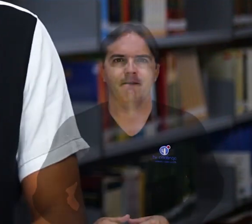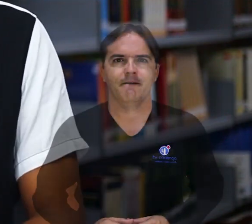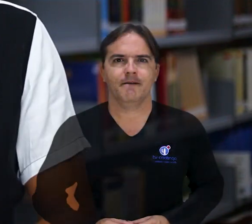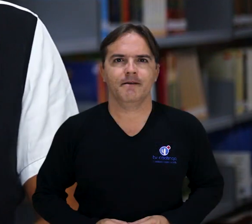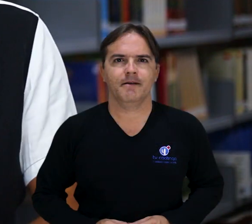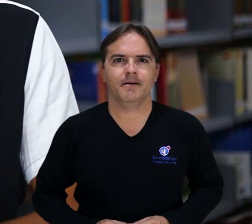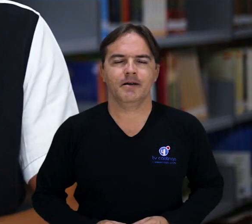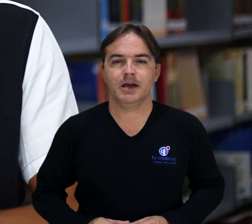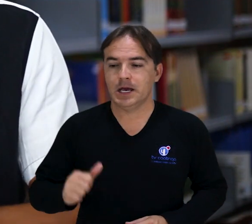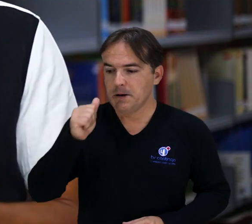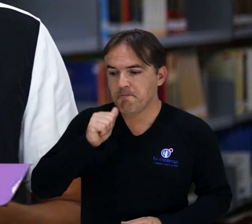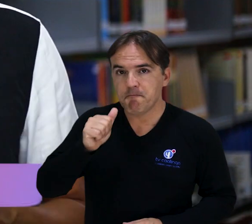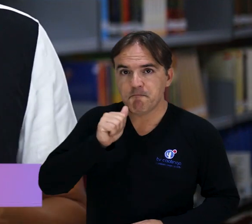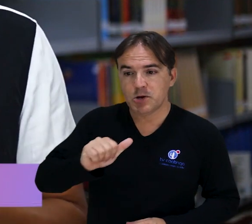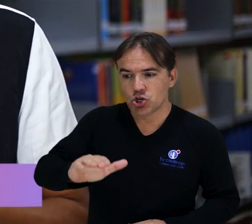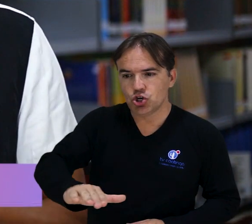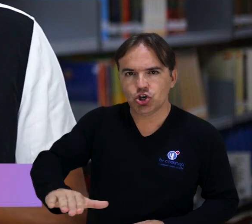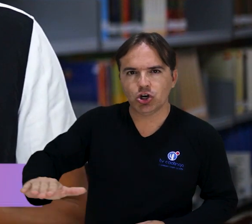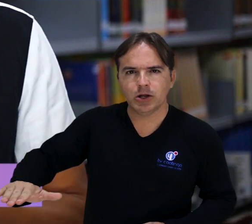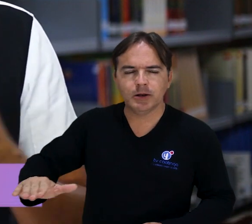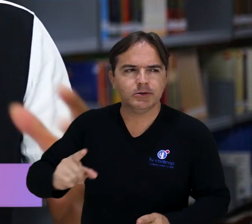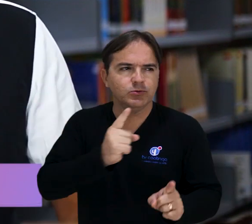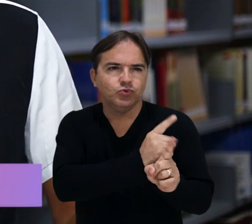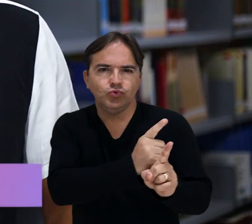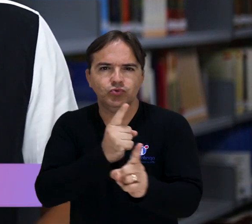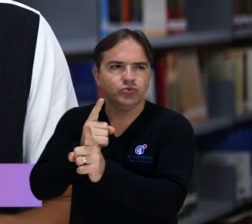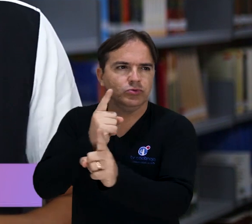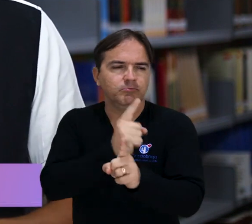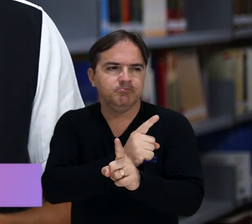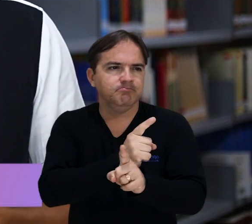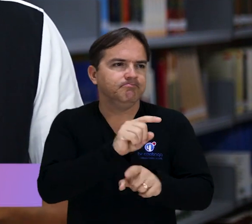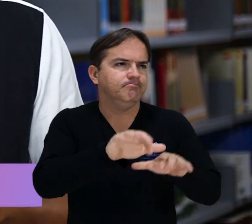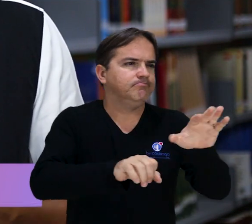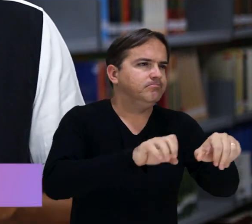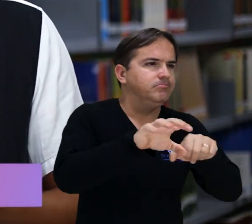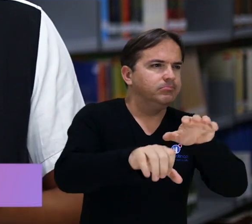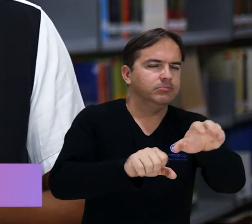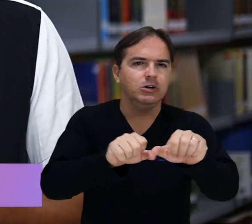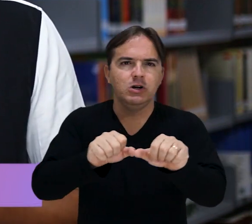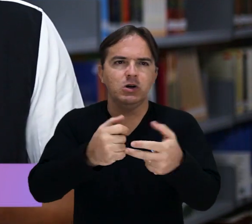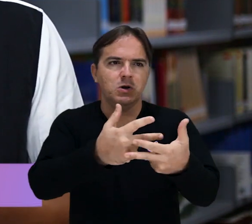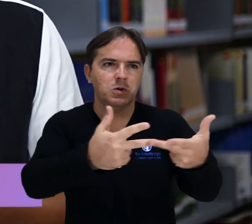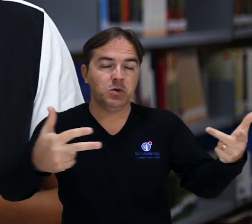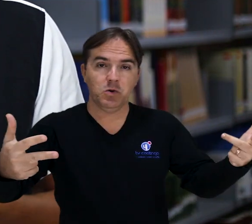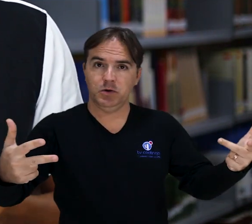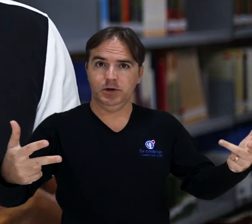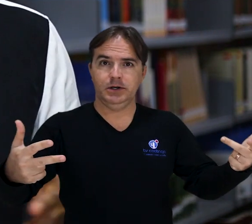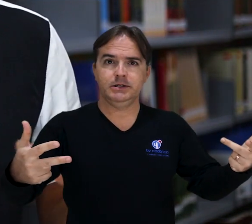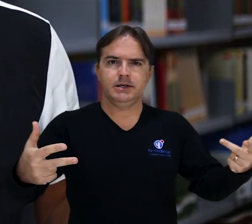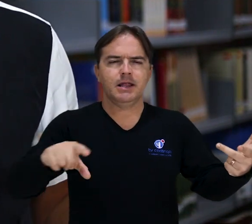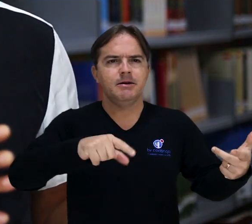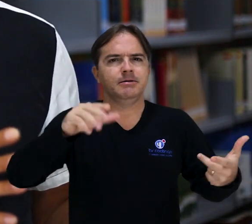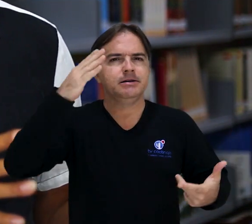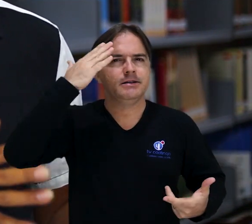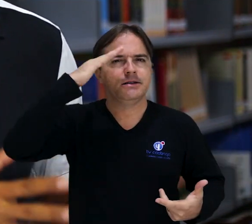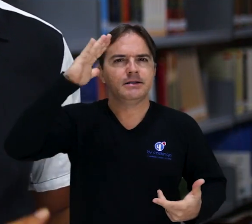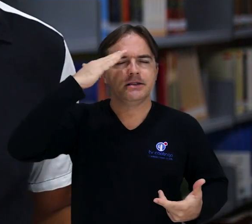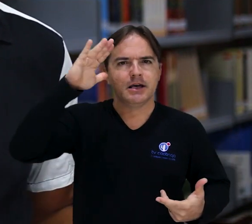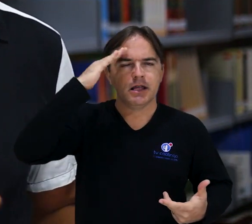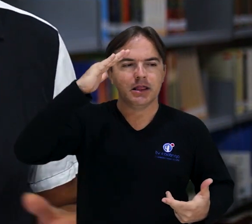Uma menina que gosta de descobrir as coisas, nessa descoberta vai se entendendo. O que